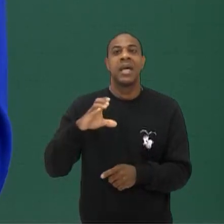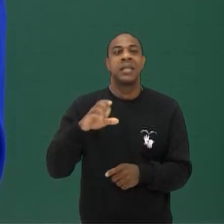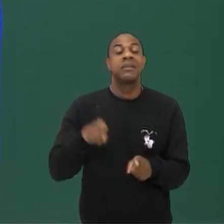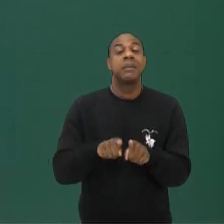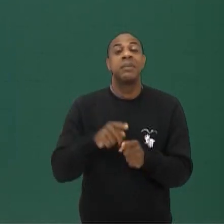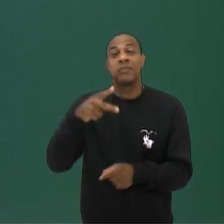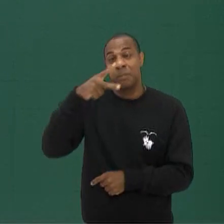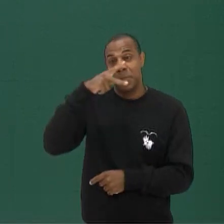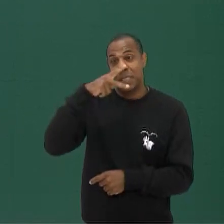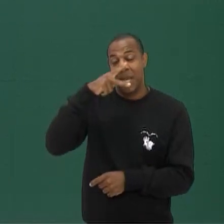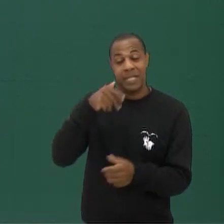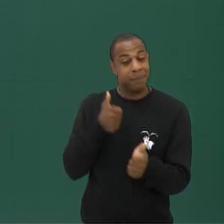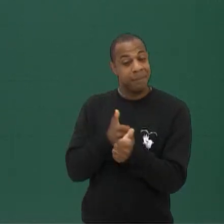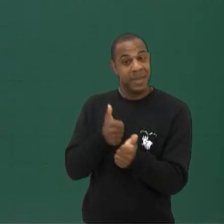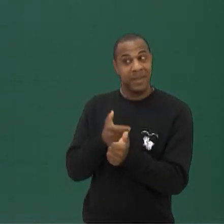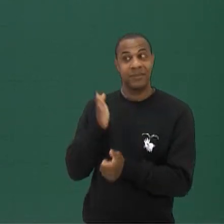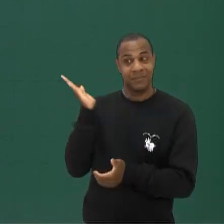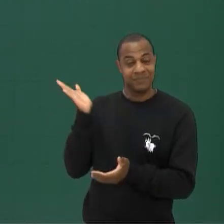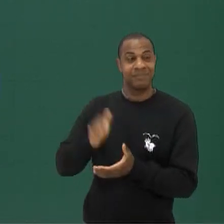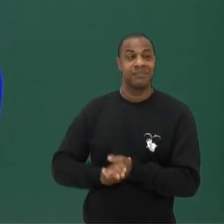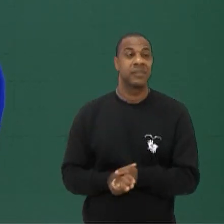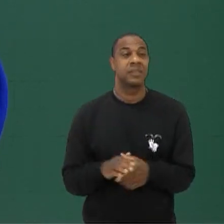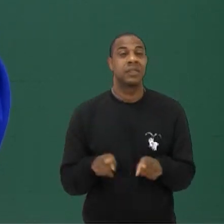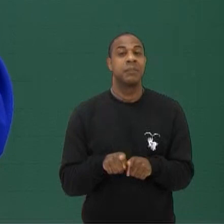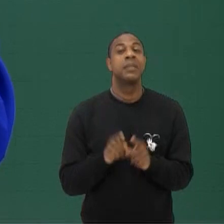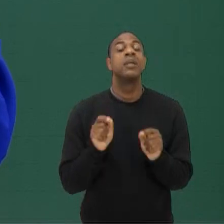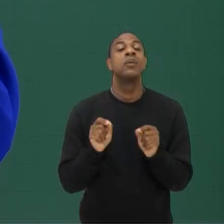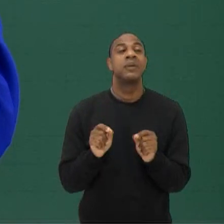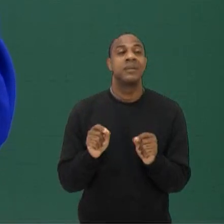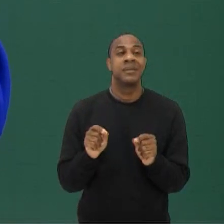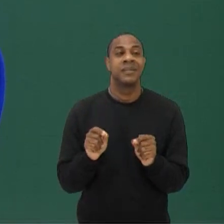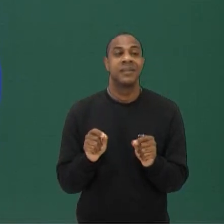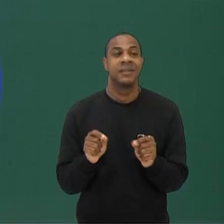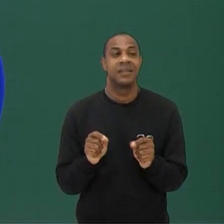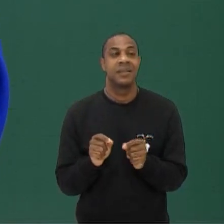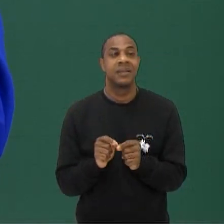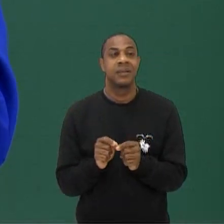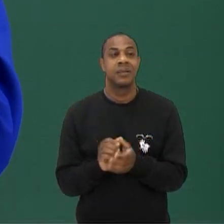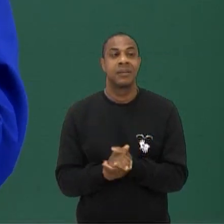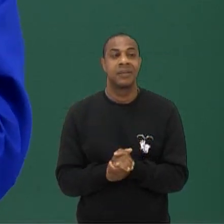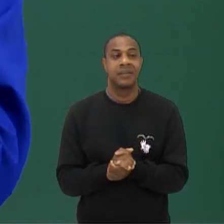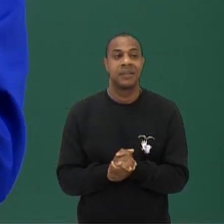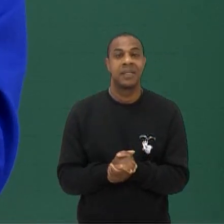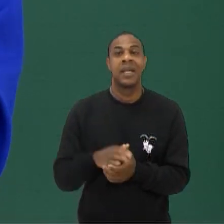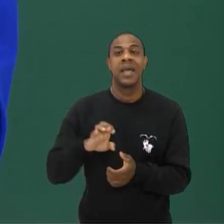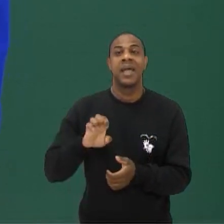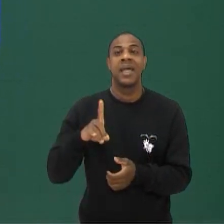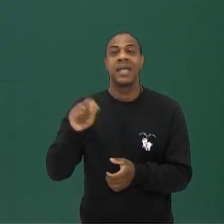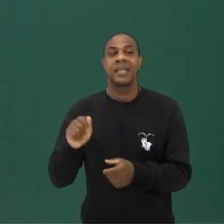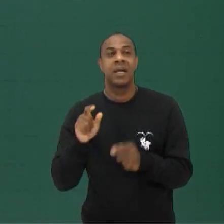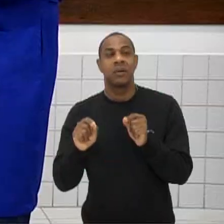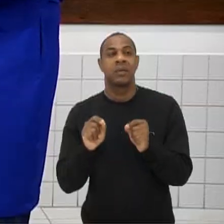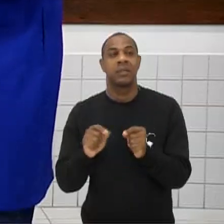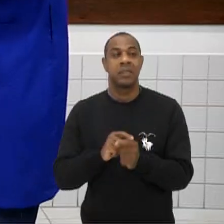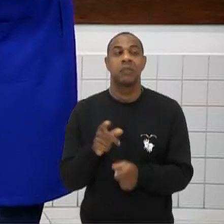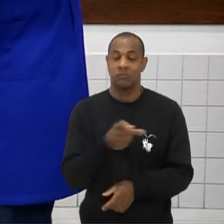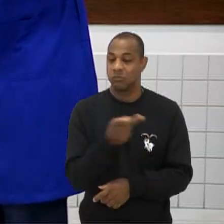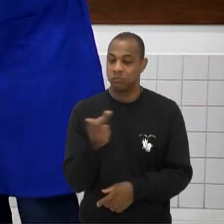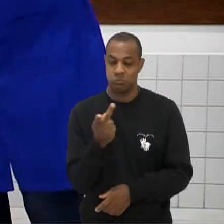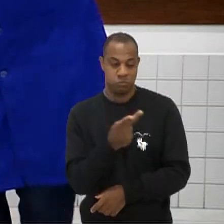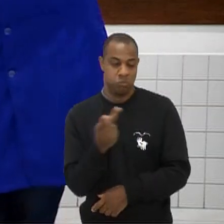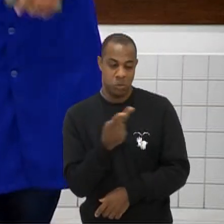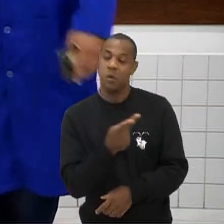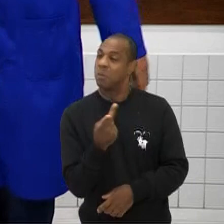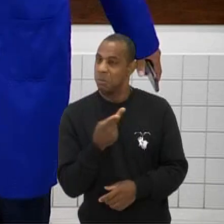Pinhais Olha que pertinho da gente E temos aqui também Lori O Eda Falando que somos dois Super professores Dando